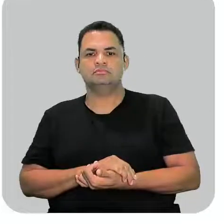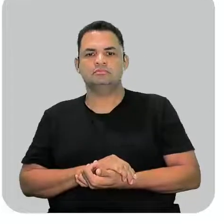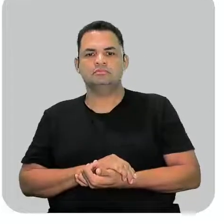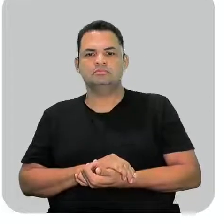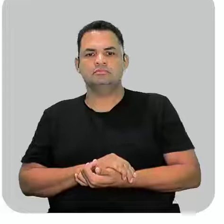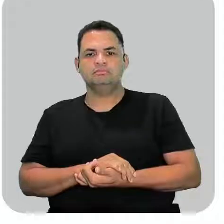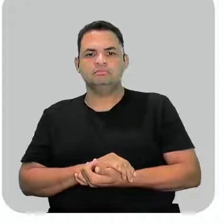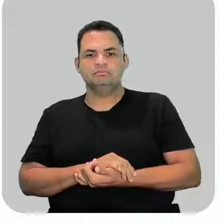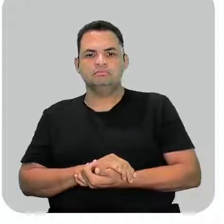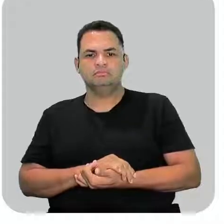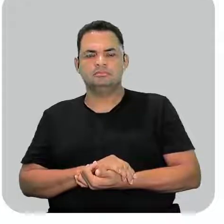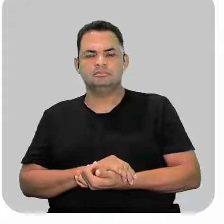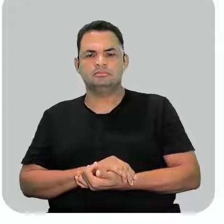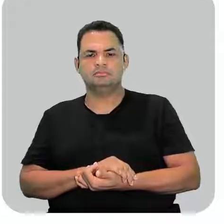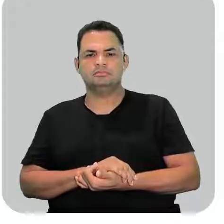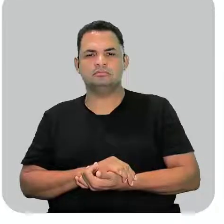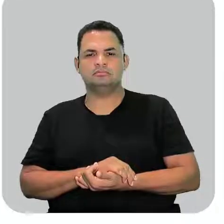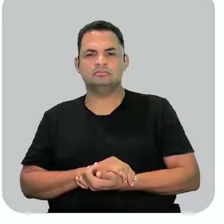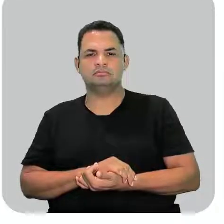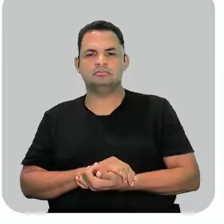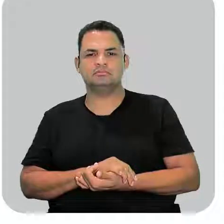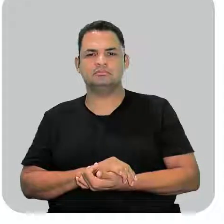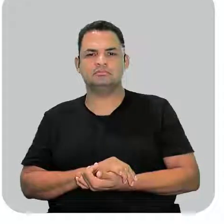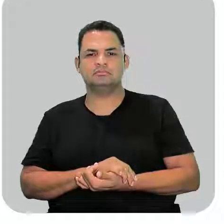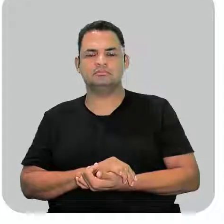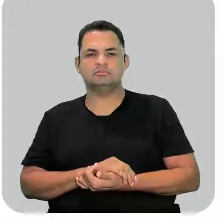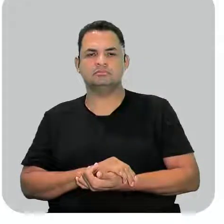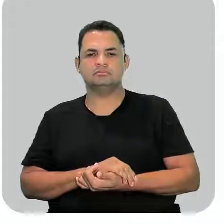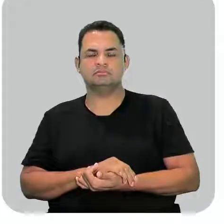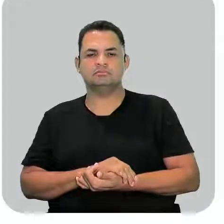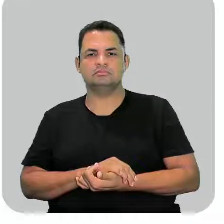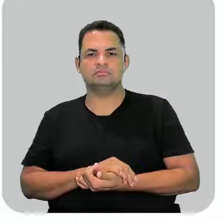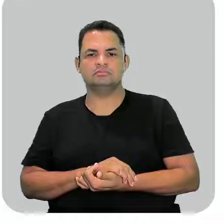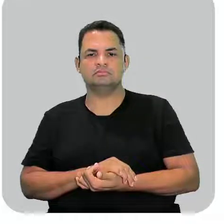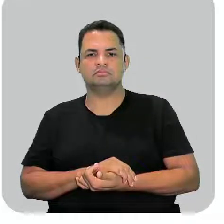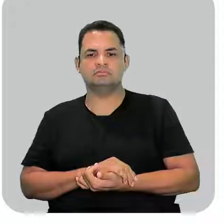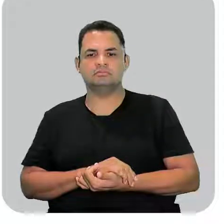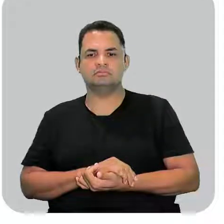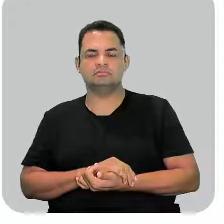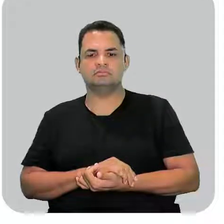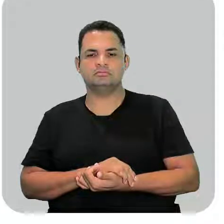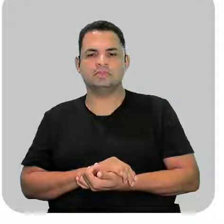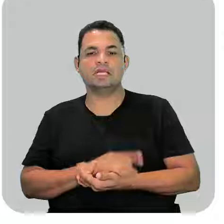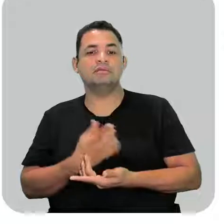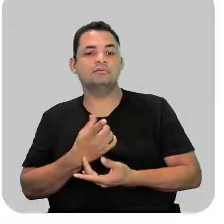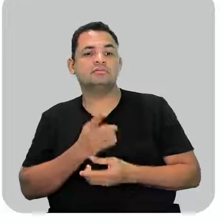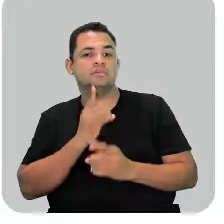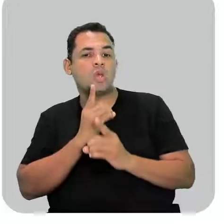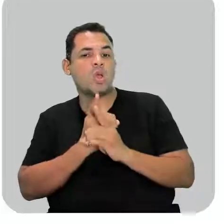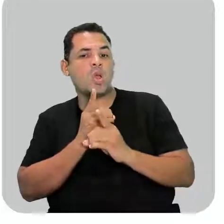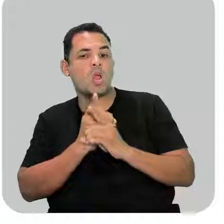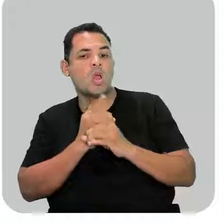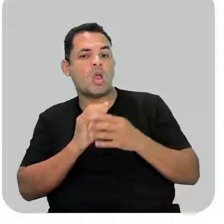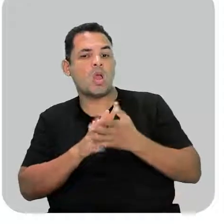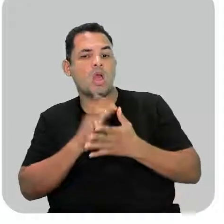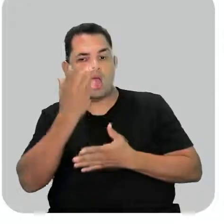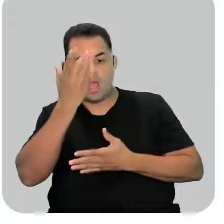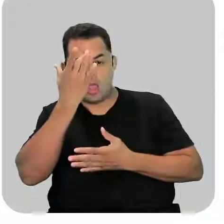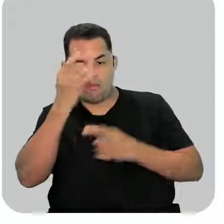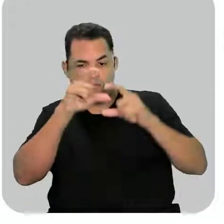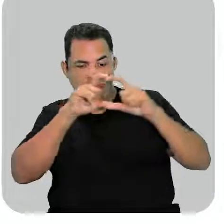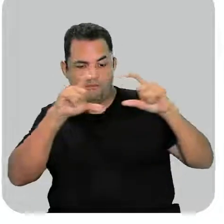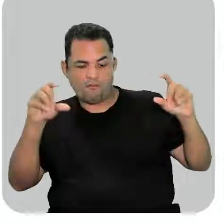Com o hidrogênio. Então, o triclorometano é isso aí. Para você determinar a fórmula molecular,